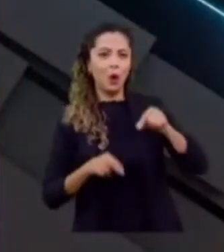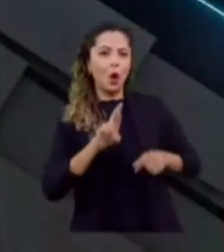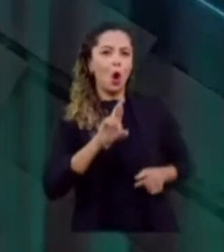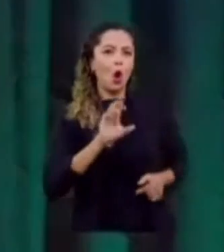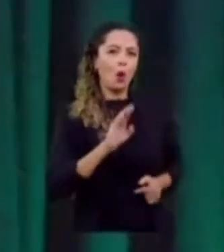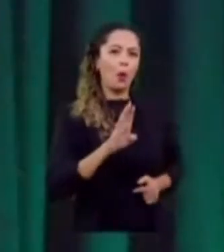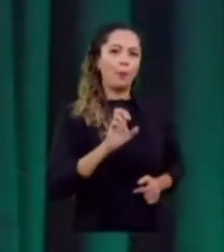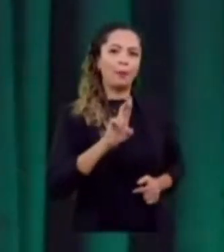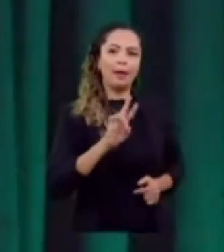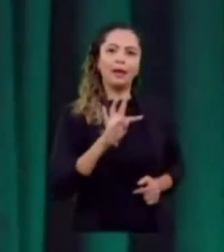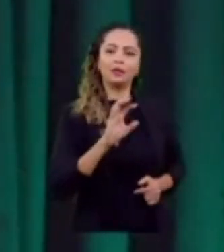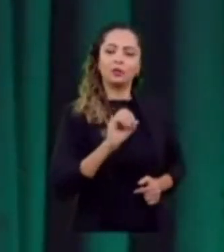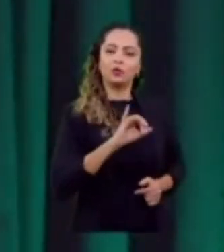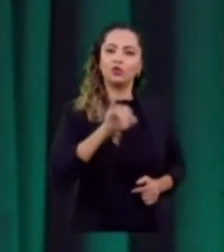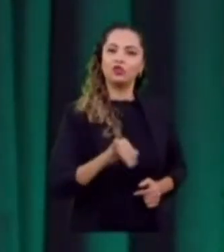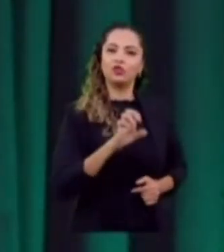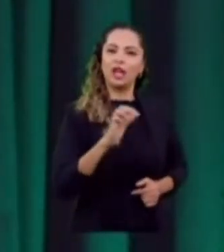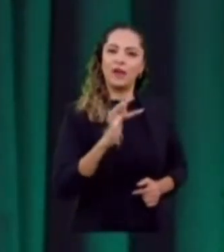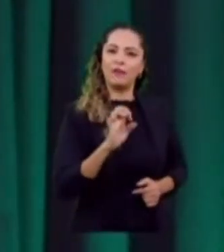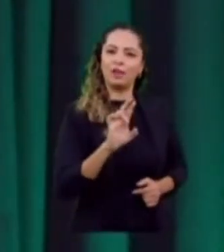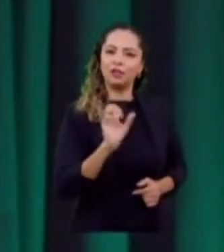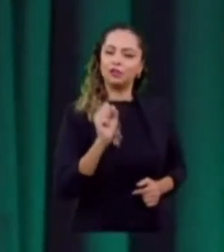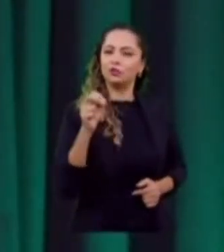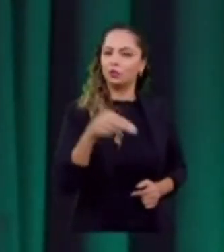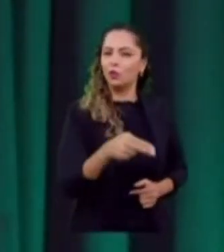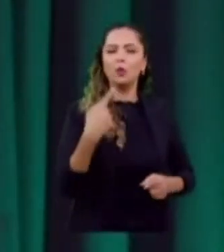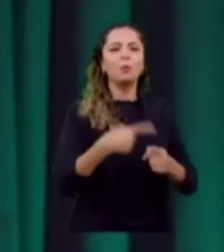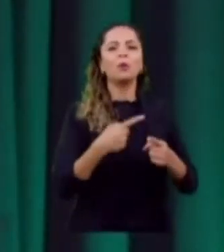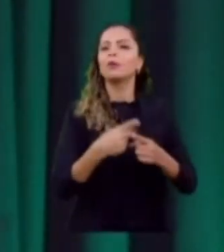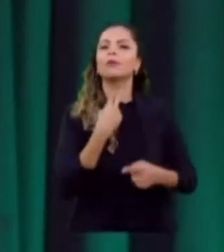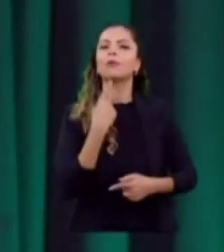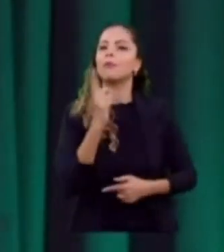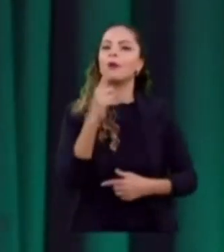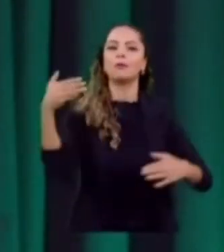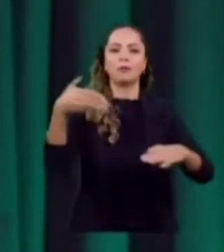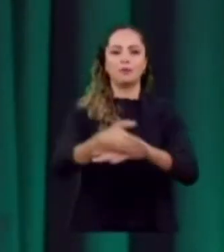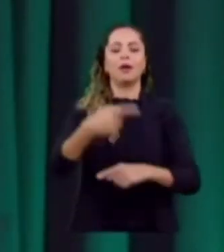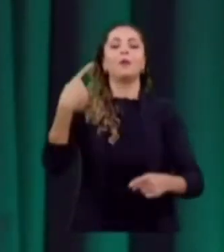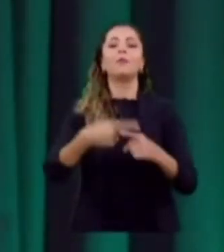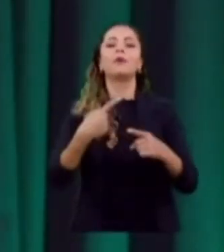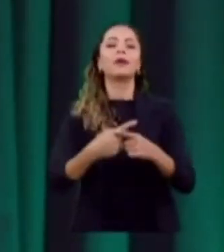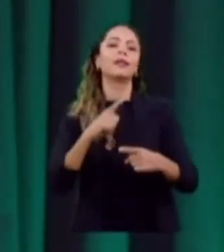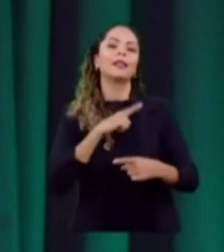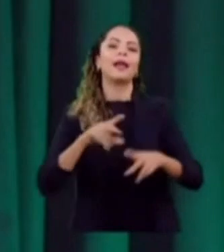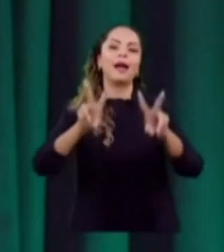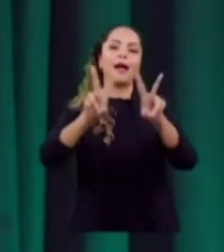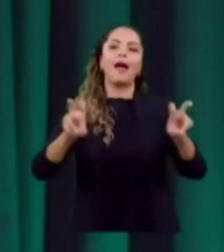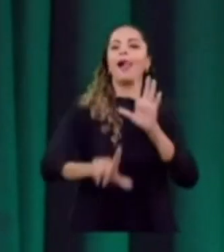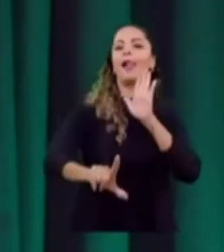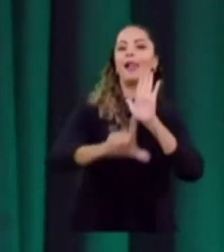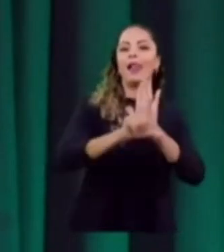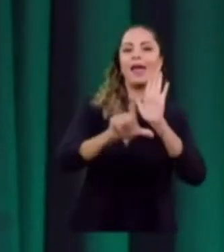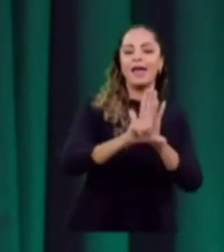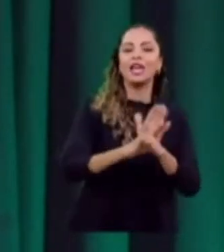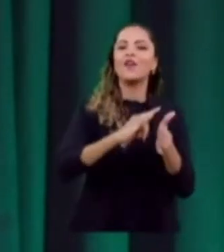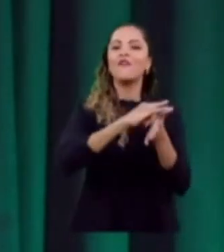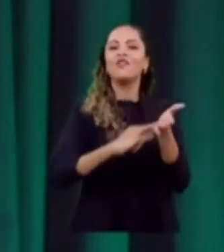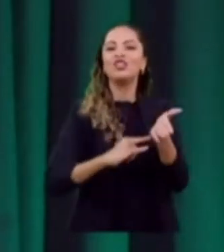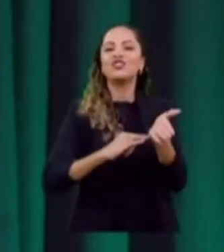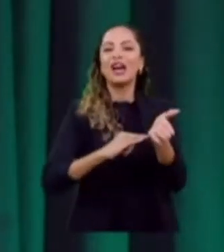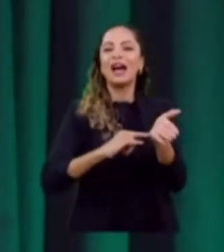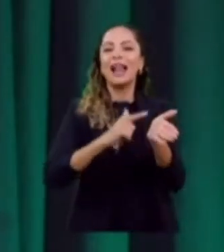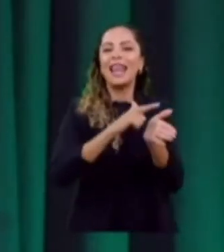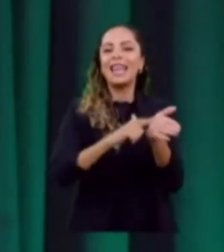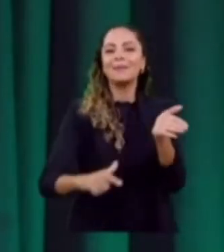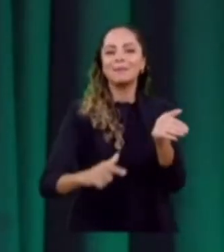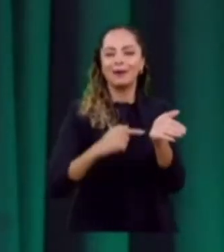enquadrado na lei da ficha limpa. Eu gostaria de saber do senhor o que o senhor acha dessa lei, o o senhor pensa dessa decisão da